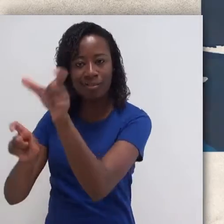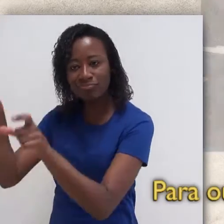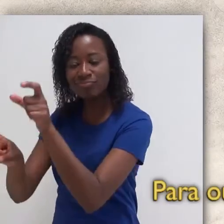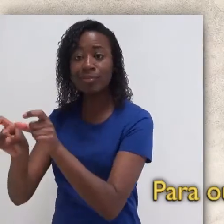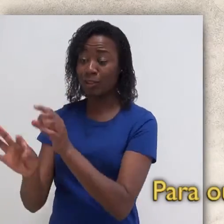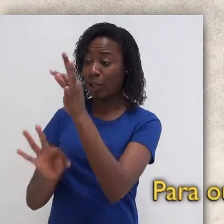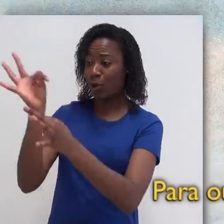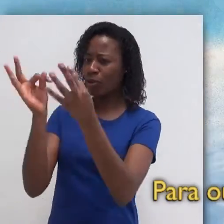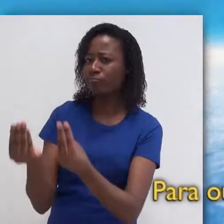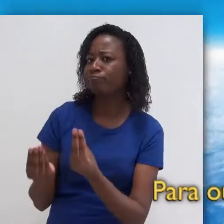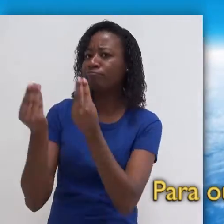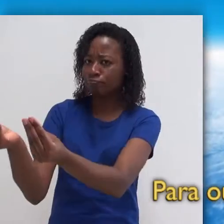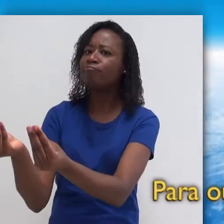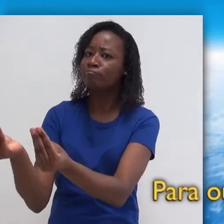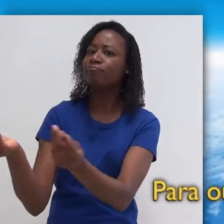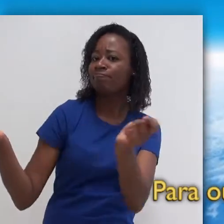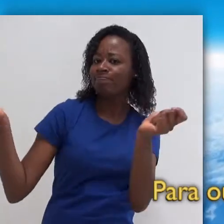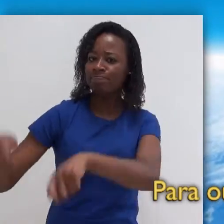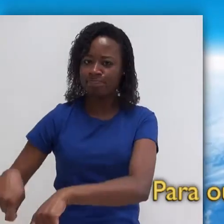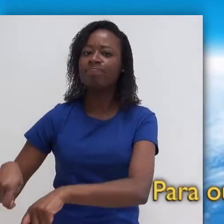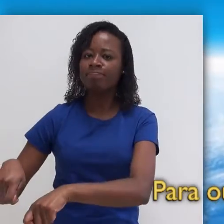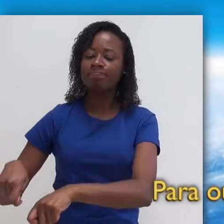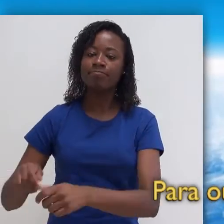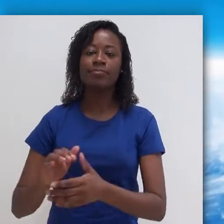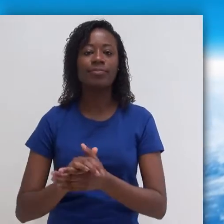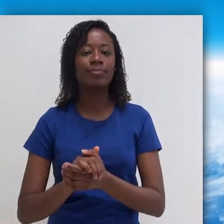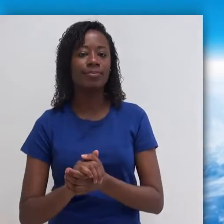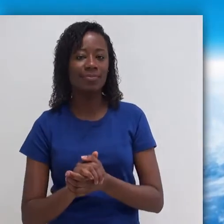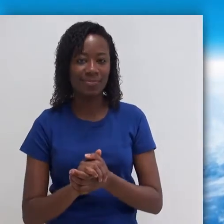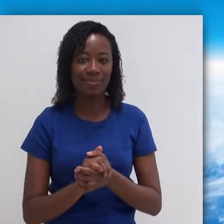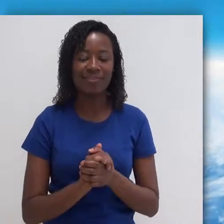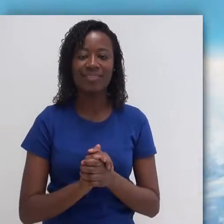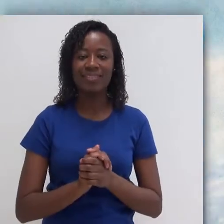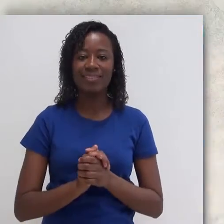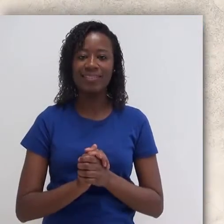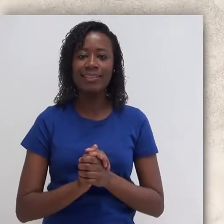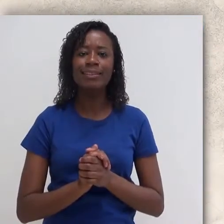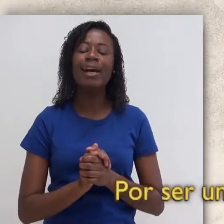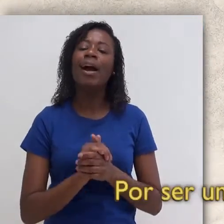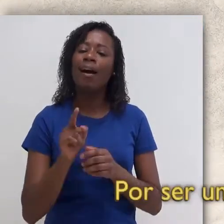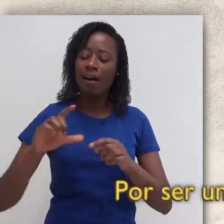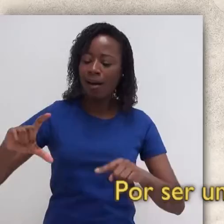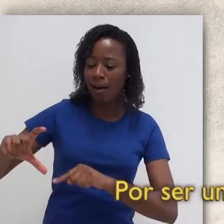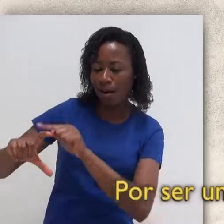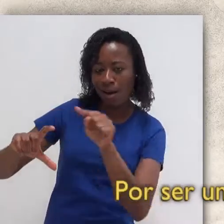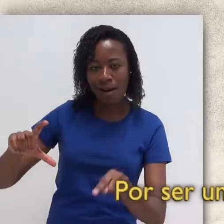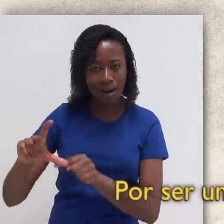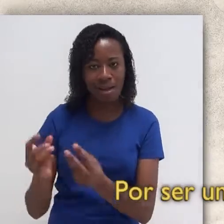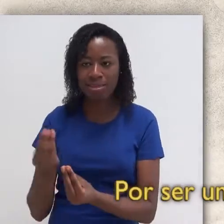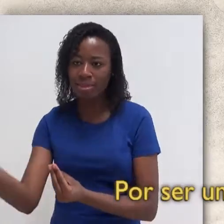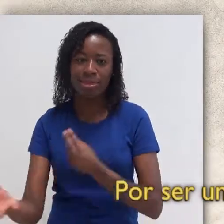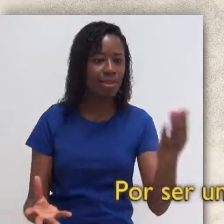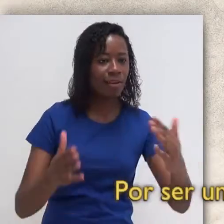outros, a tecnologia torna as coisas possíveis. Menino com mão mecânica segura uma bola. Por ser um instrumento que dá